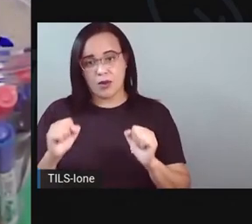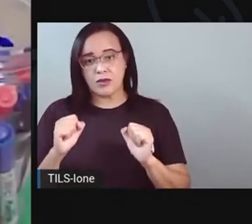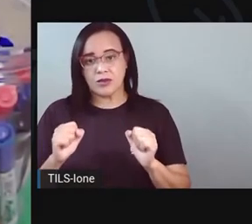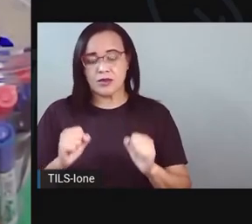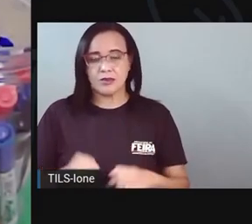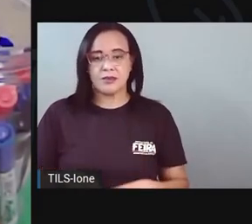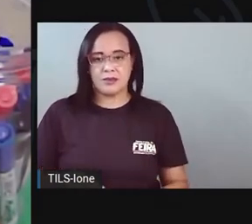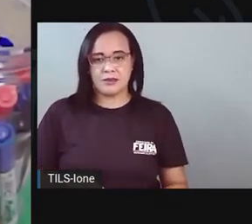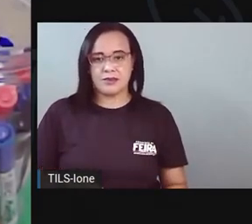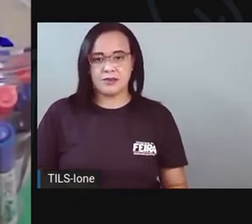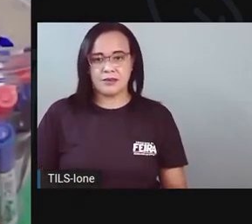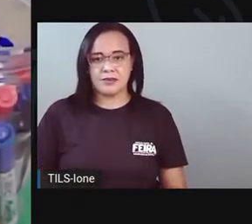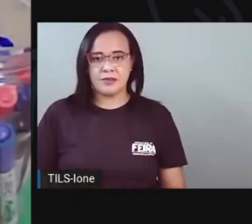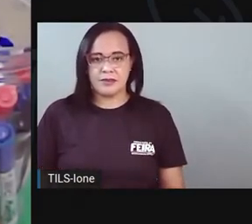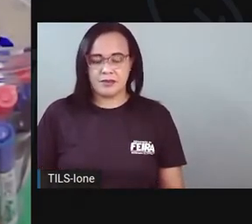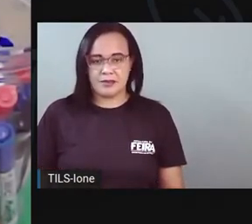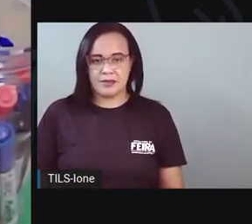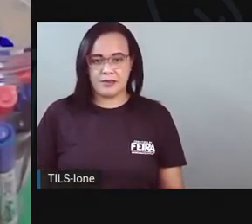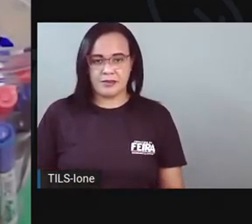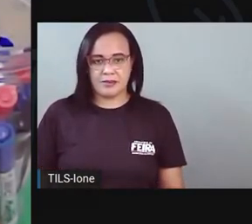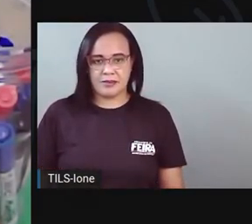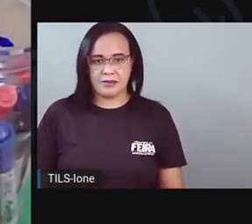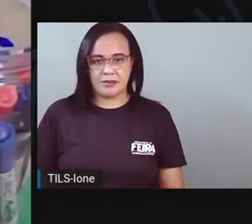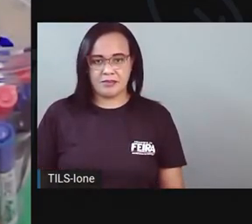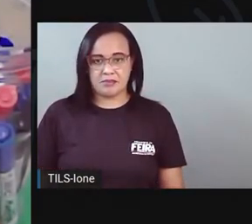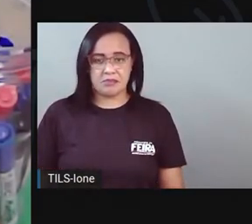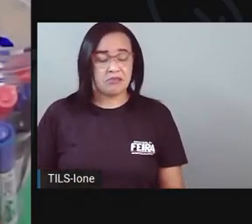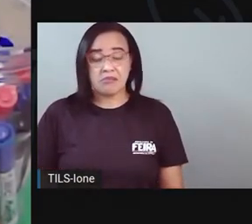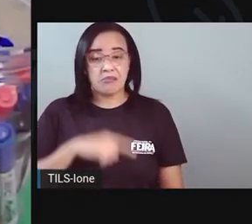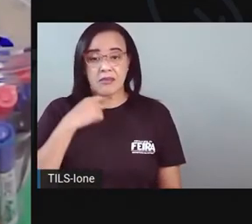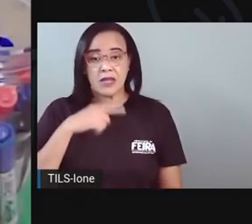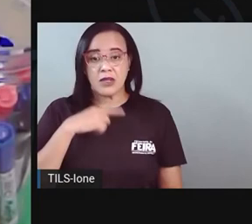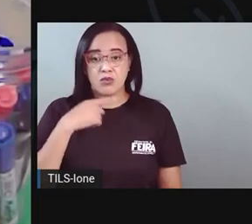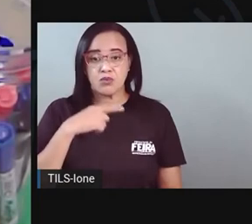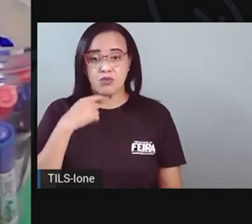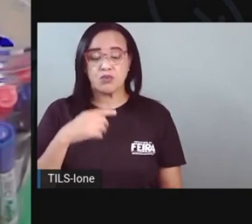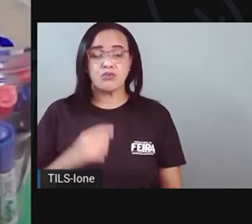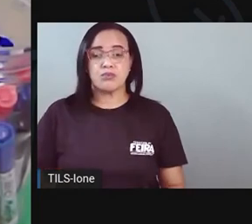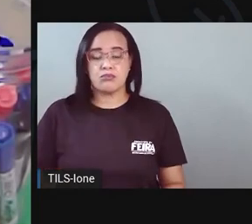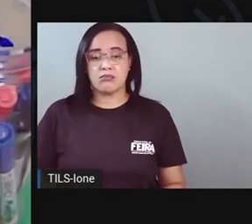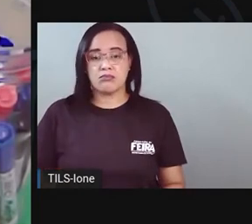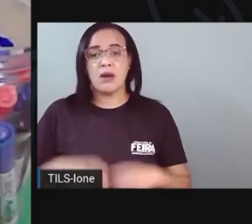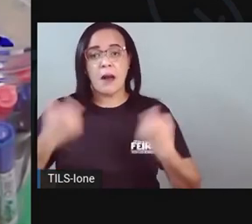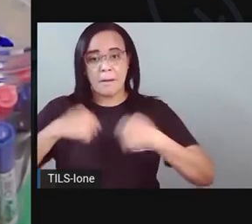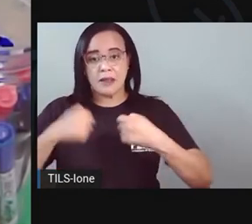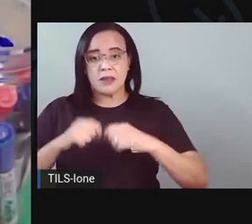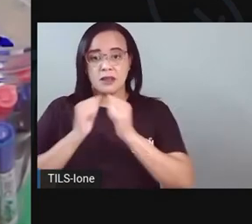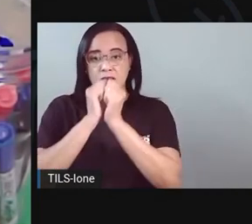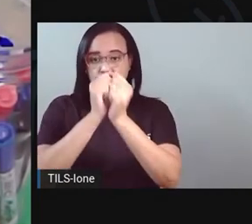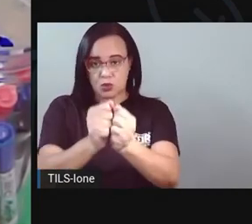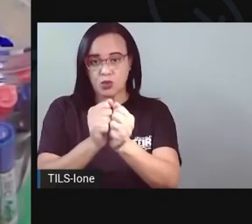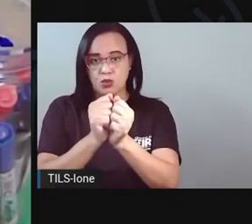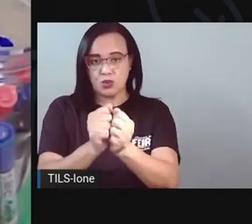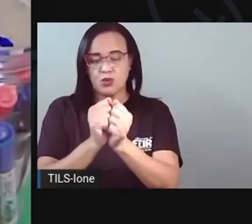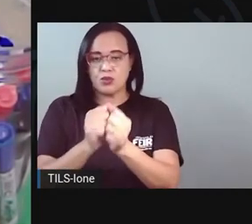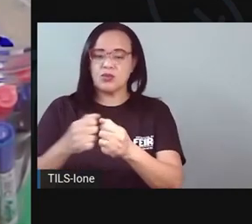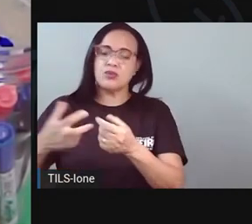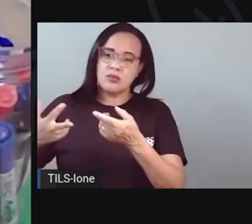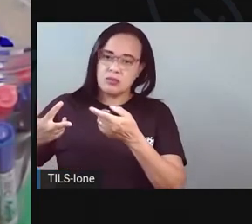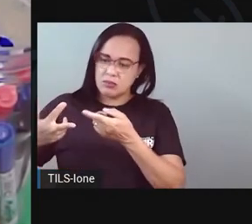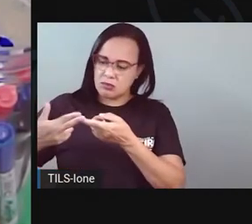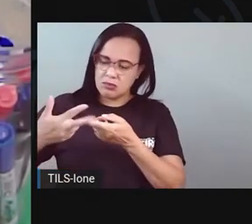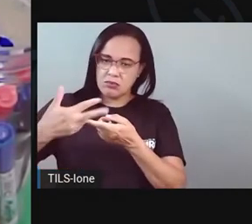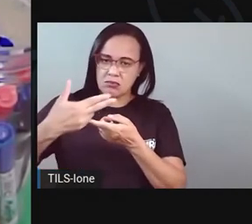E aí, o meu emborrachado não vai dar pra cobrir os dois lados. Eu vou juntar aqui ao meio, ó. E vou cortar. Vou fazer tipo